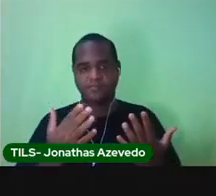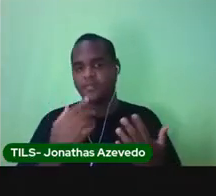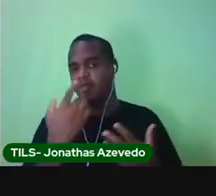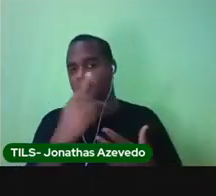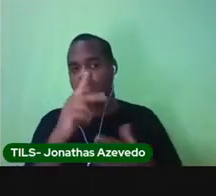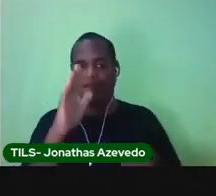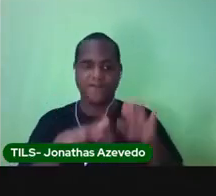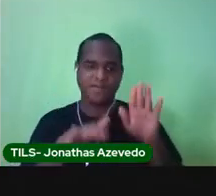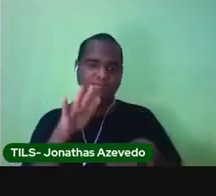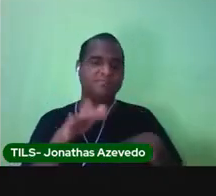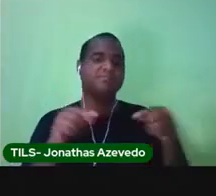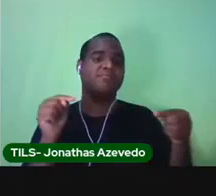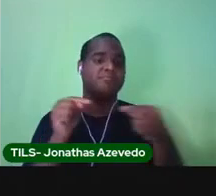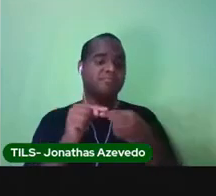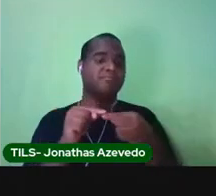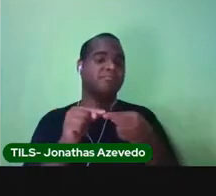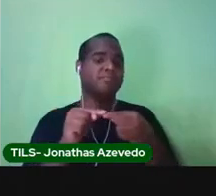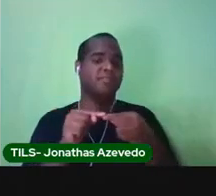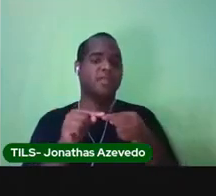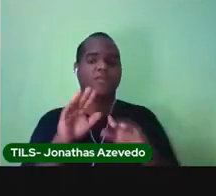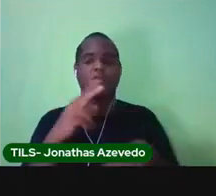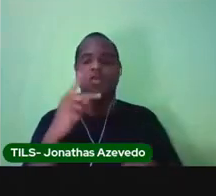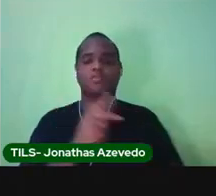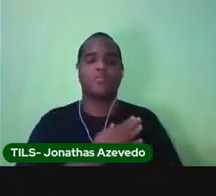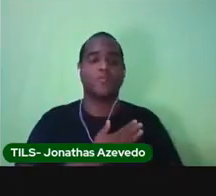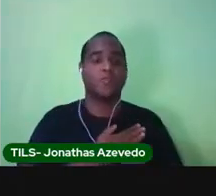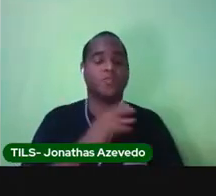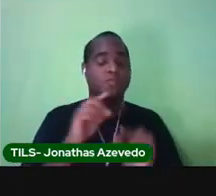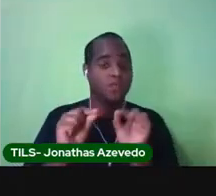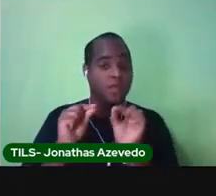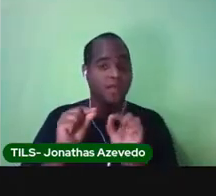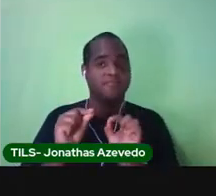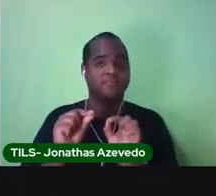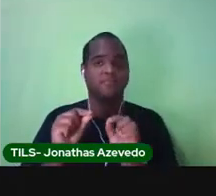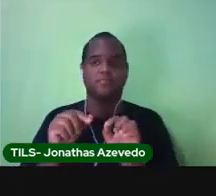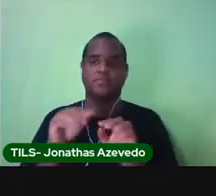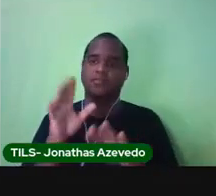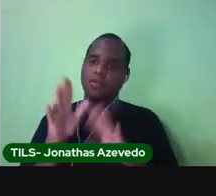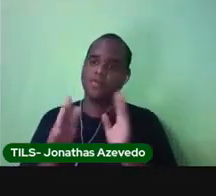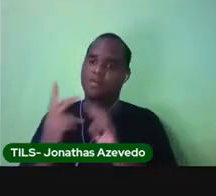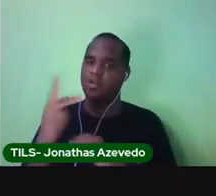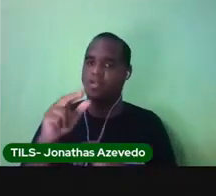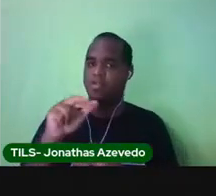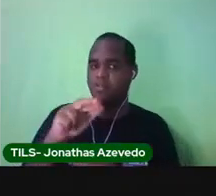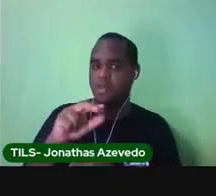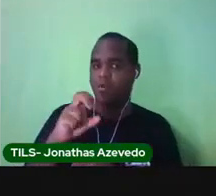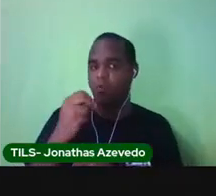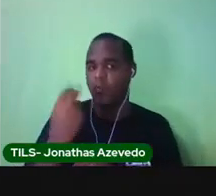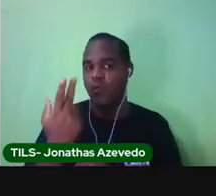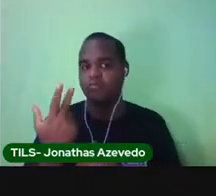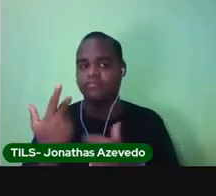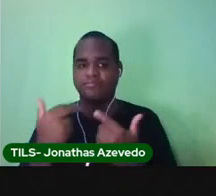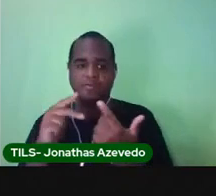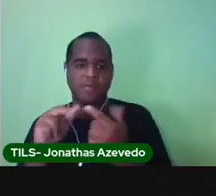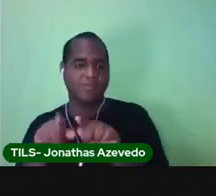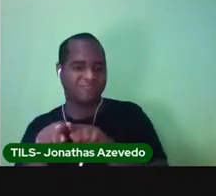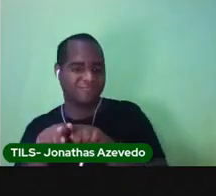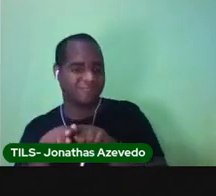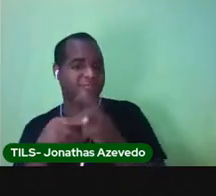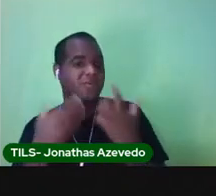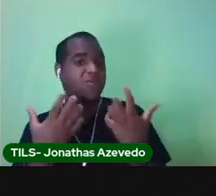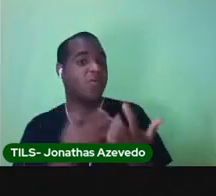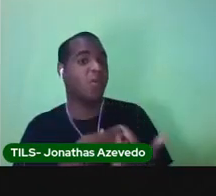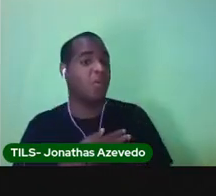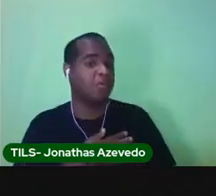coincide. O que você gosta de fazer? É a mesma coisa que o seu irmãozinho ou a sua irmãzinha gostam de fazer?